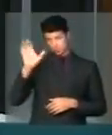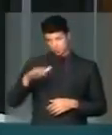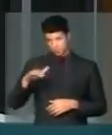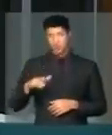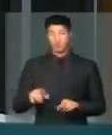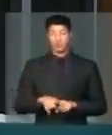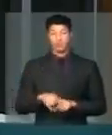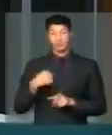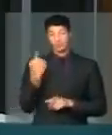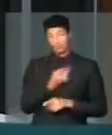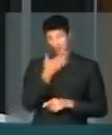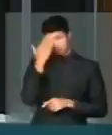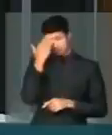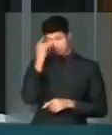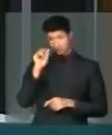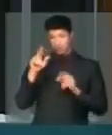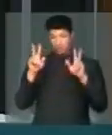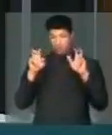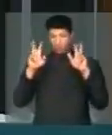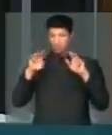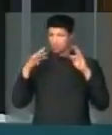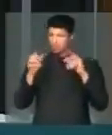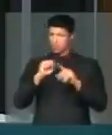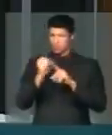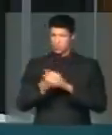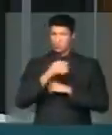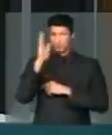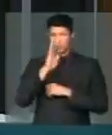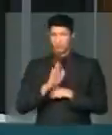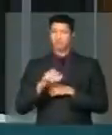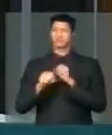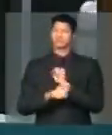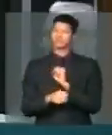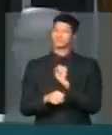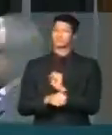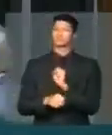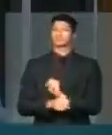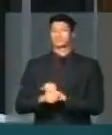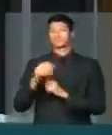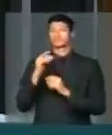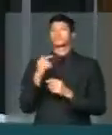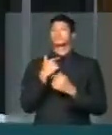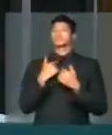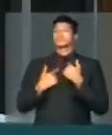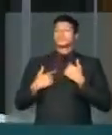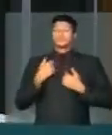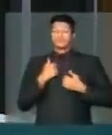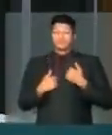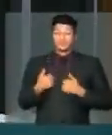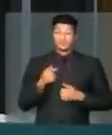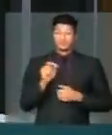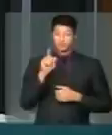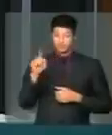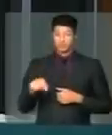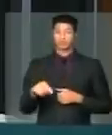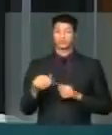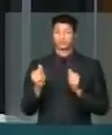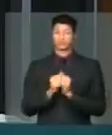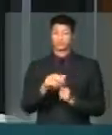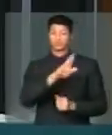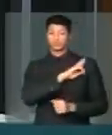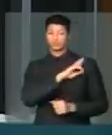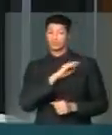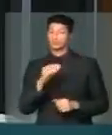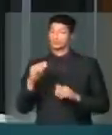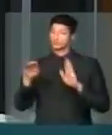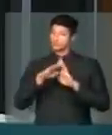penal. Sabemos que é um assunto que toda a sociedade brasileira guarda com muita expectativa, e que V. Exª cumpre o seu papel